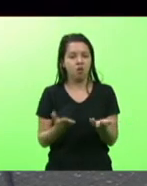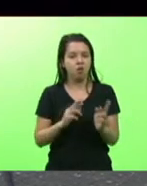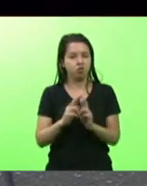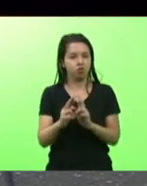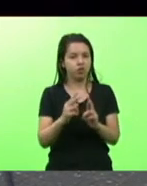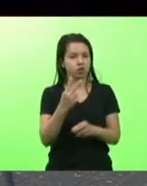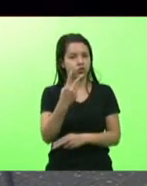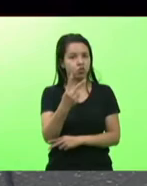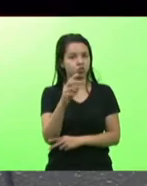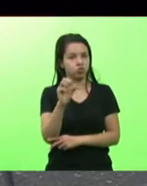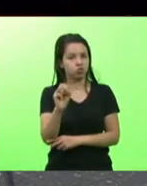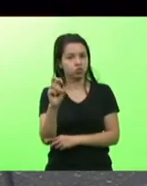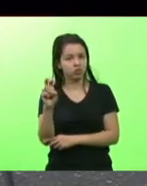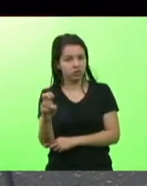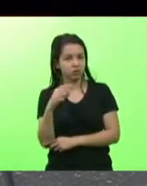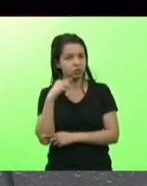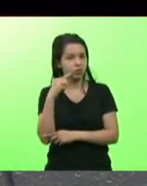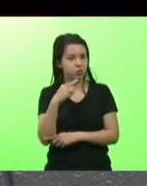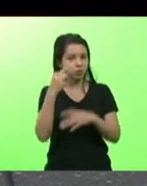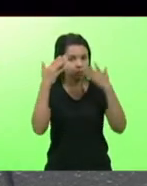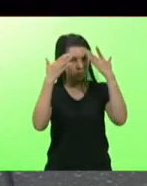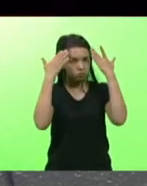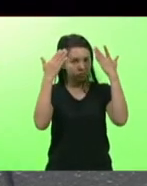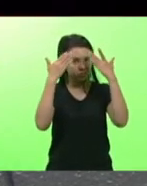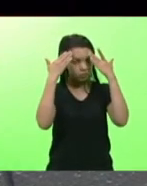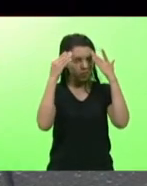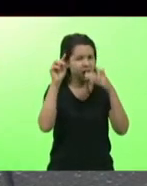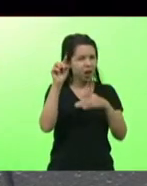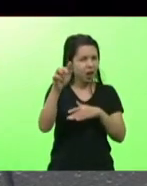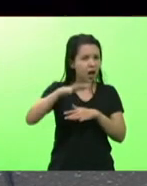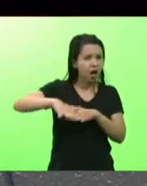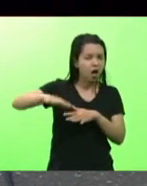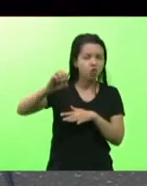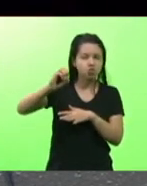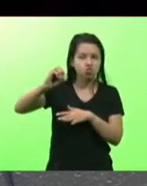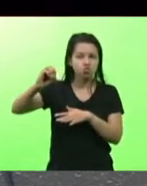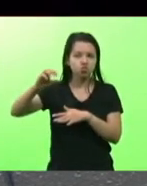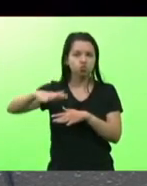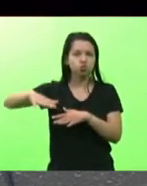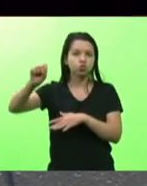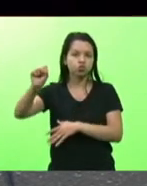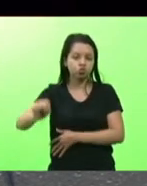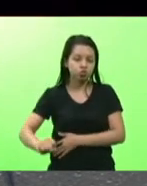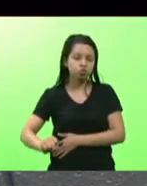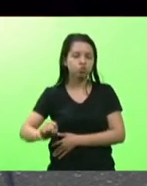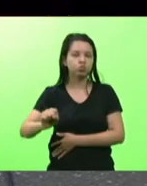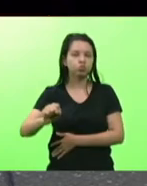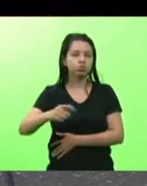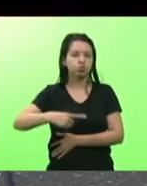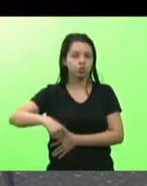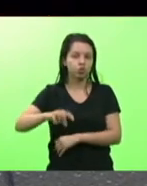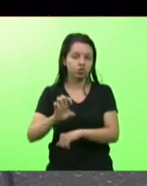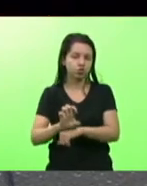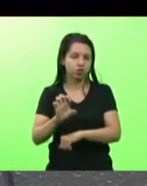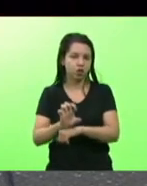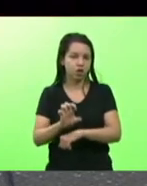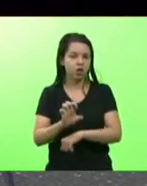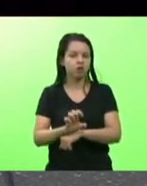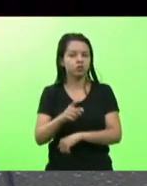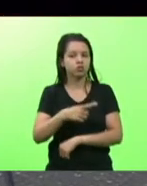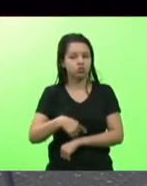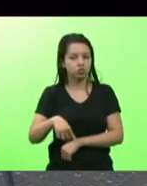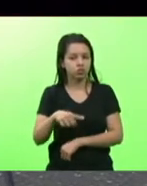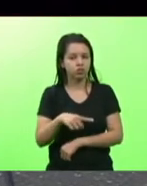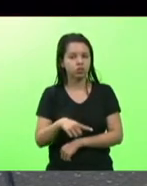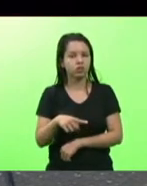deputado Zé Milton lá no extremo sul do nosso do nosso estado a gente fica